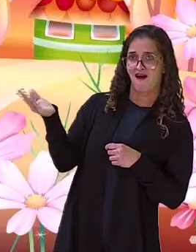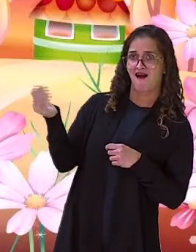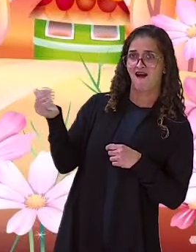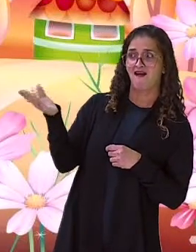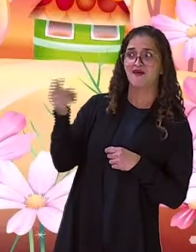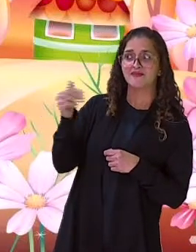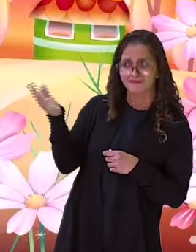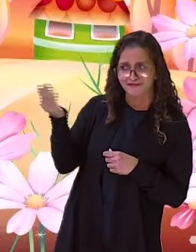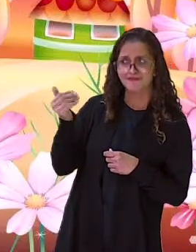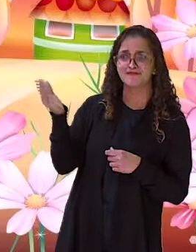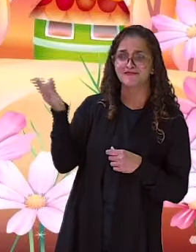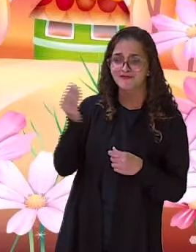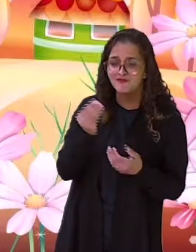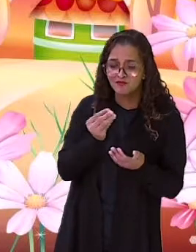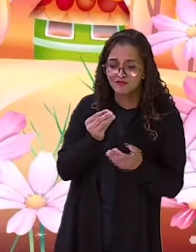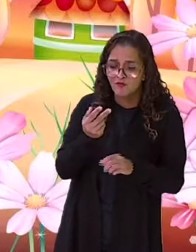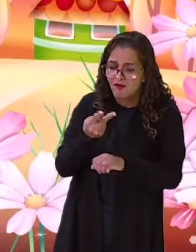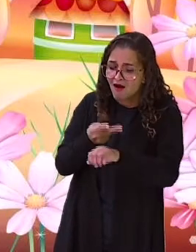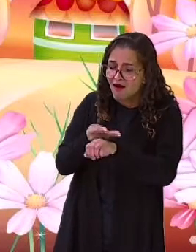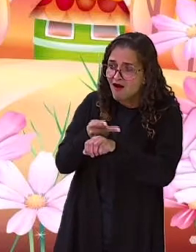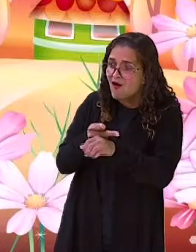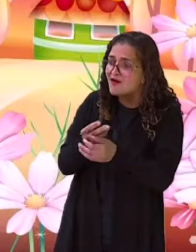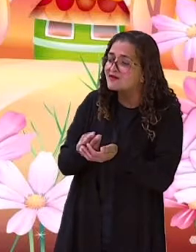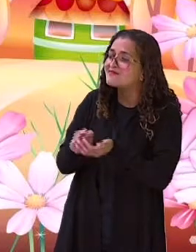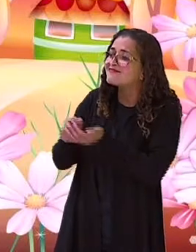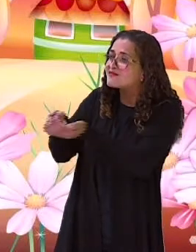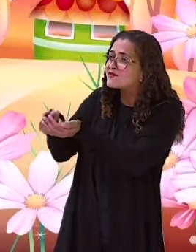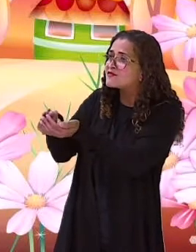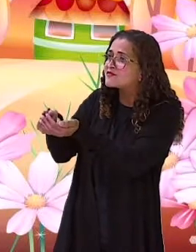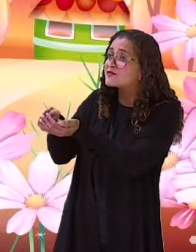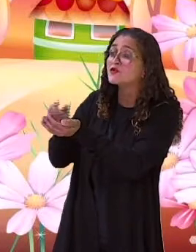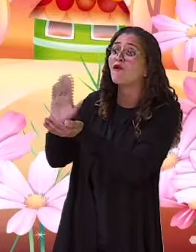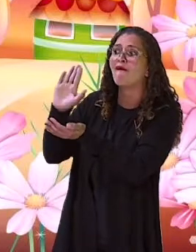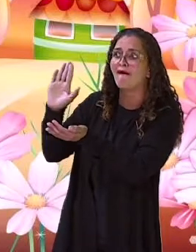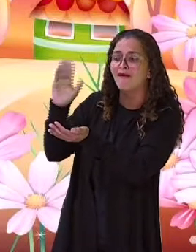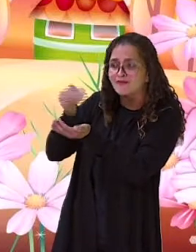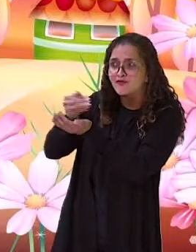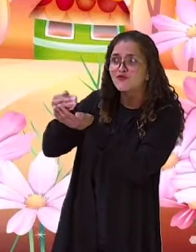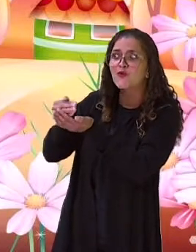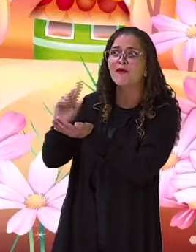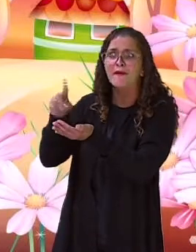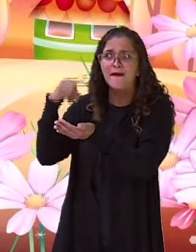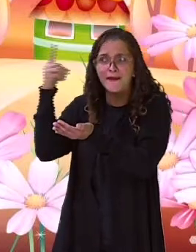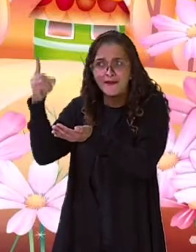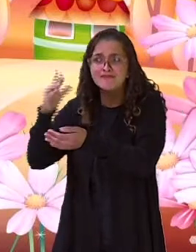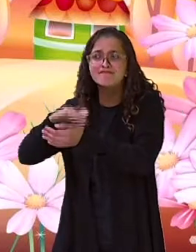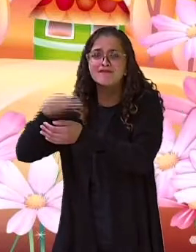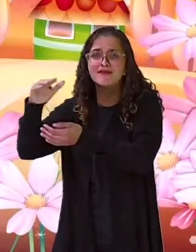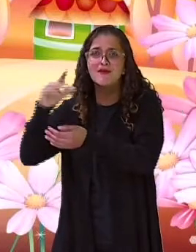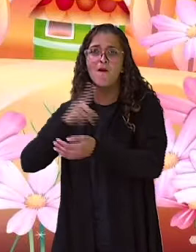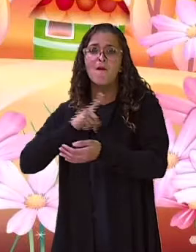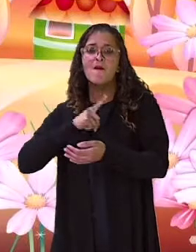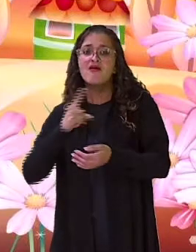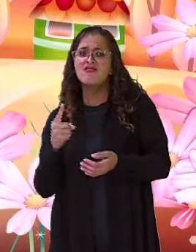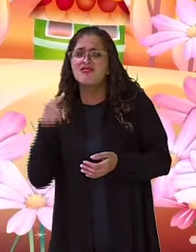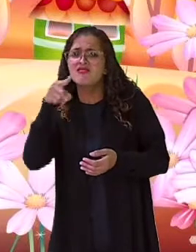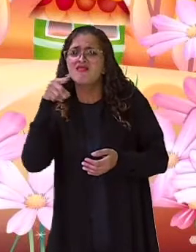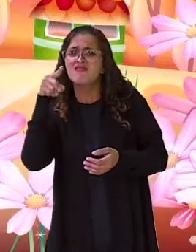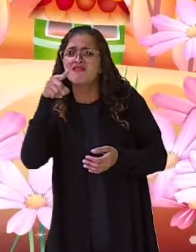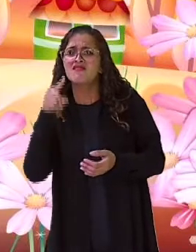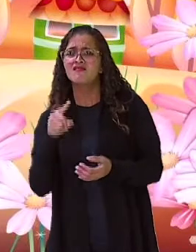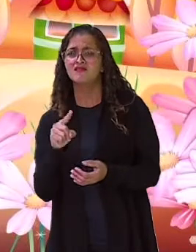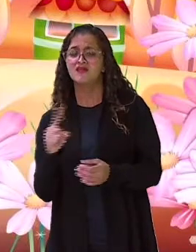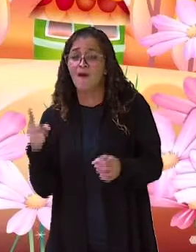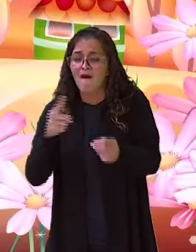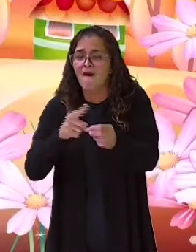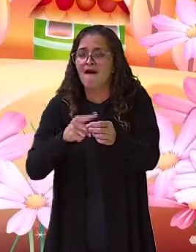uma moeda de prata. Isso é só o começo. Vai até a cidade, compre carne e